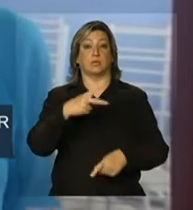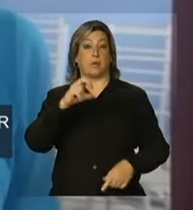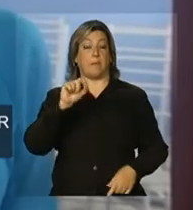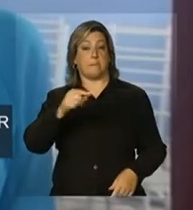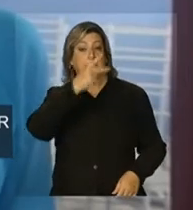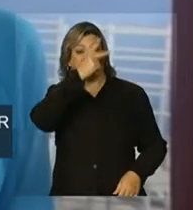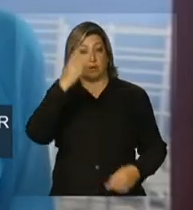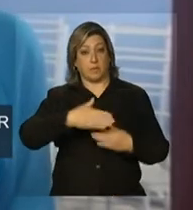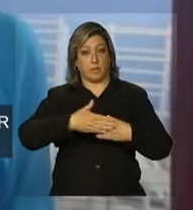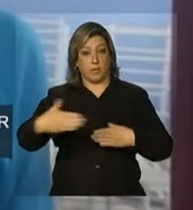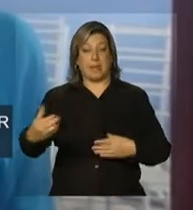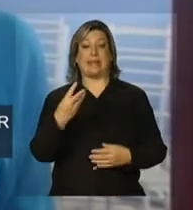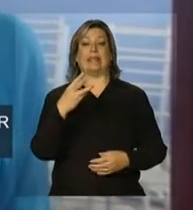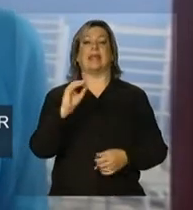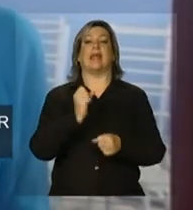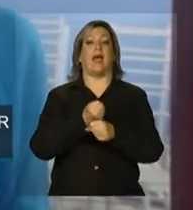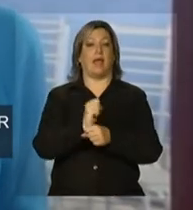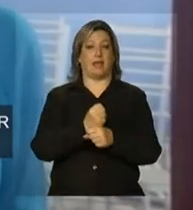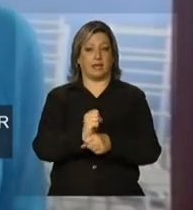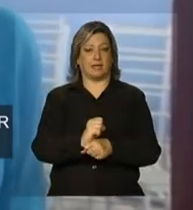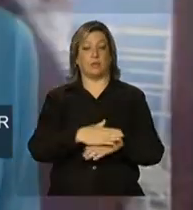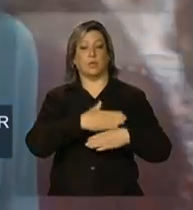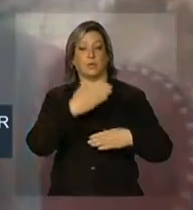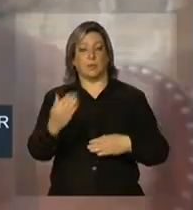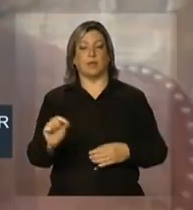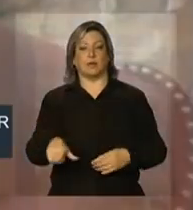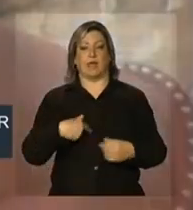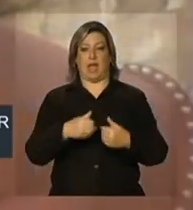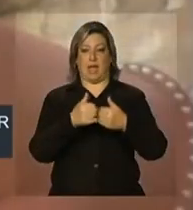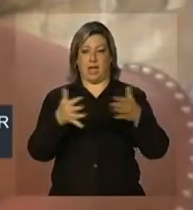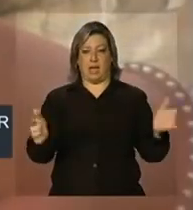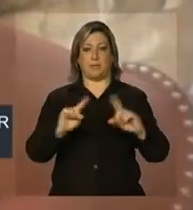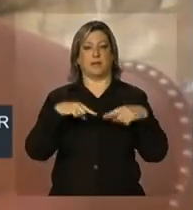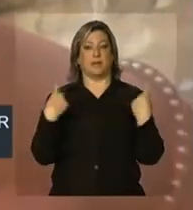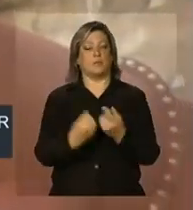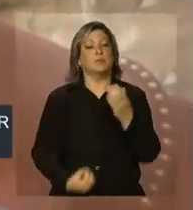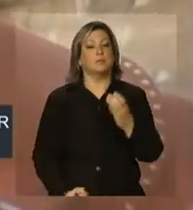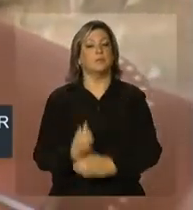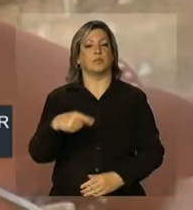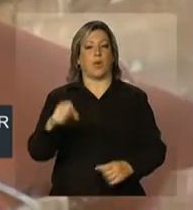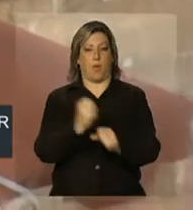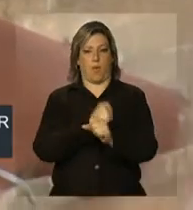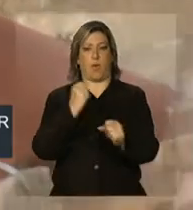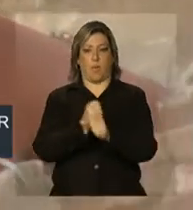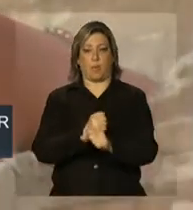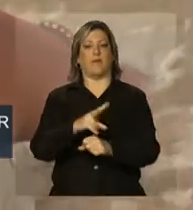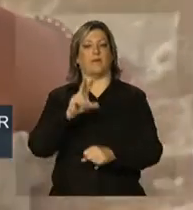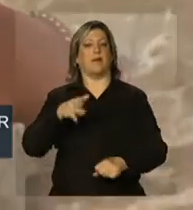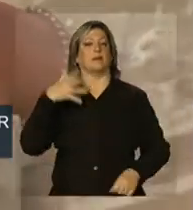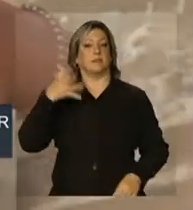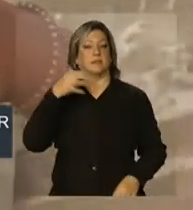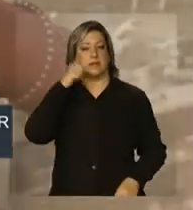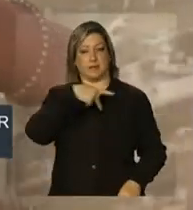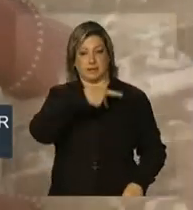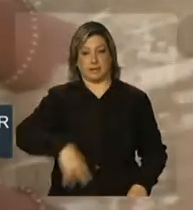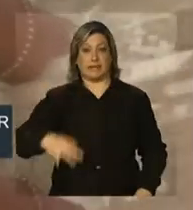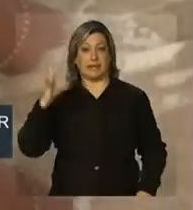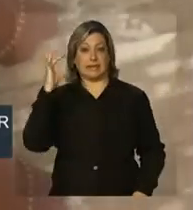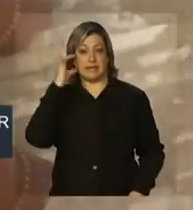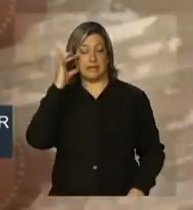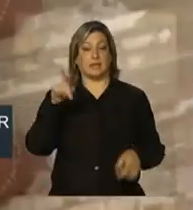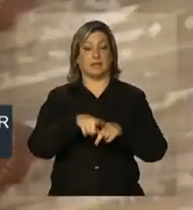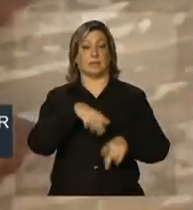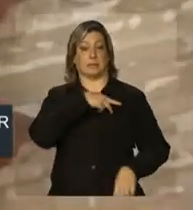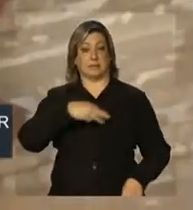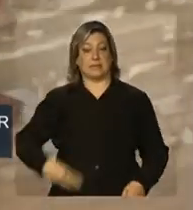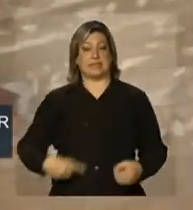pelos próximos 30 anos. Durante a abertura, a cerimônia de inauguração da obra, vão discursar a presidenta Dilma Rousseff, o